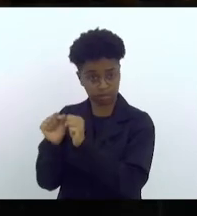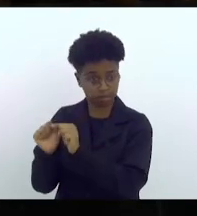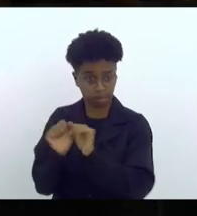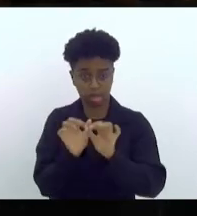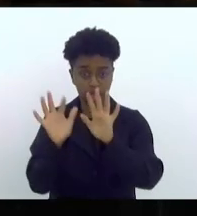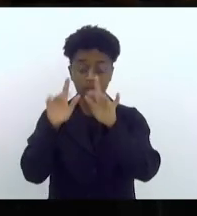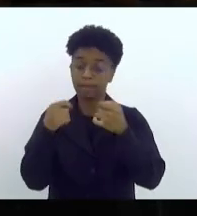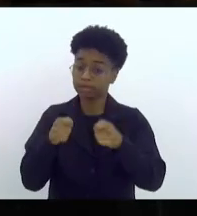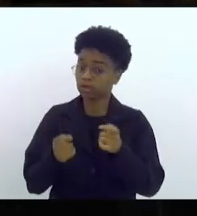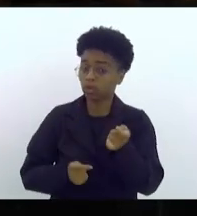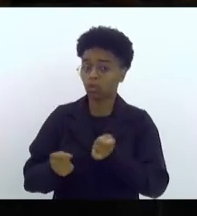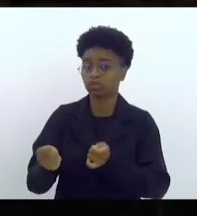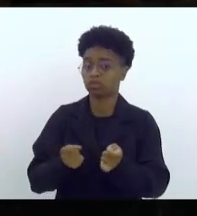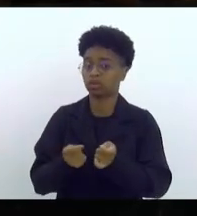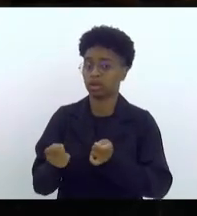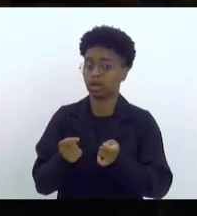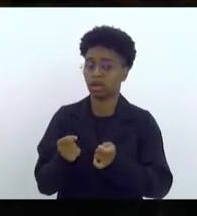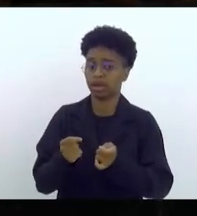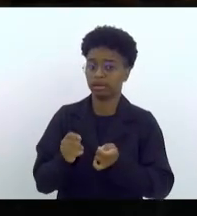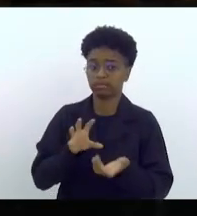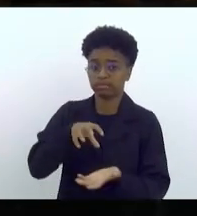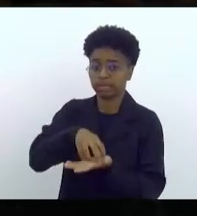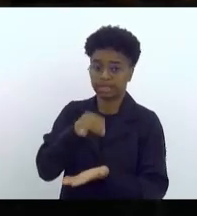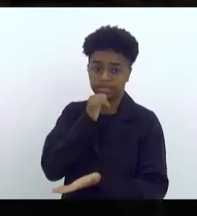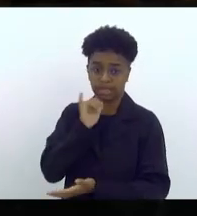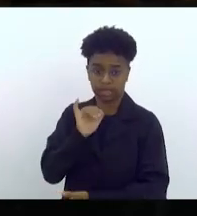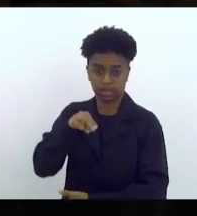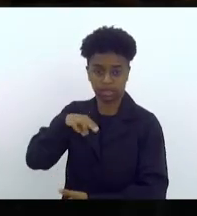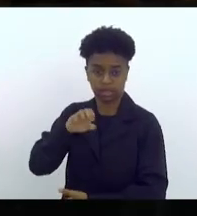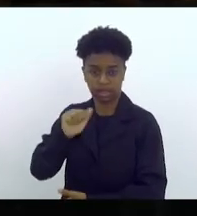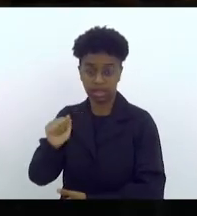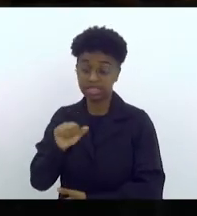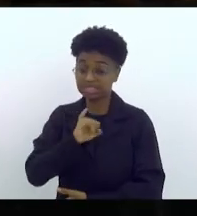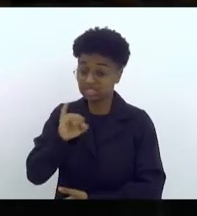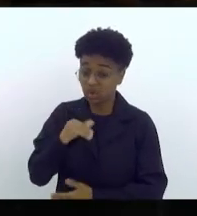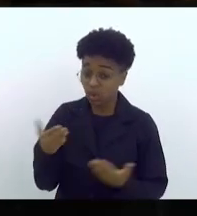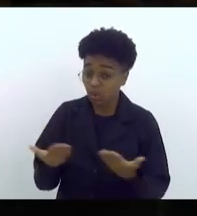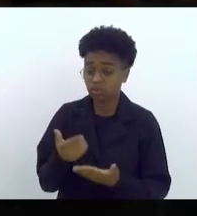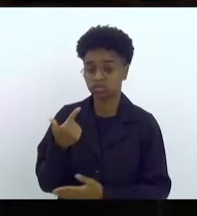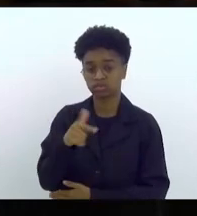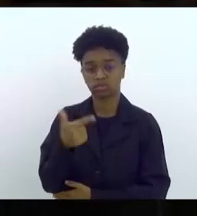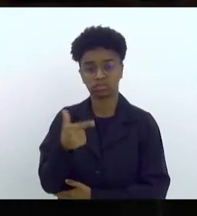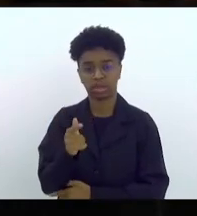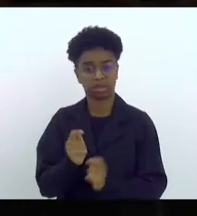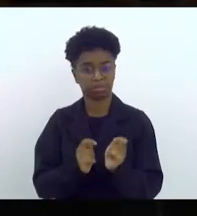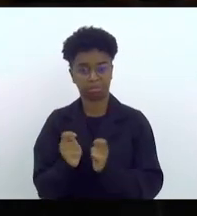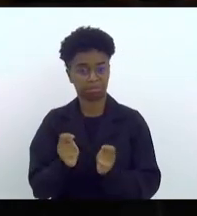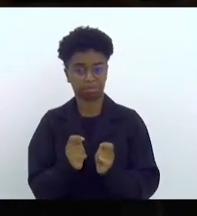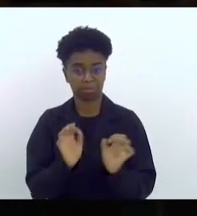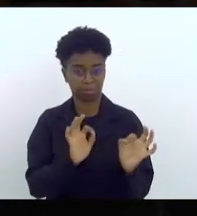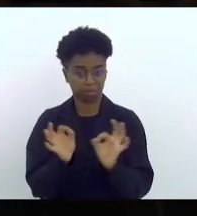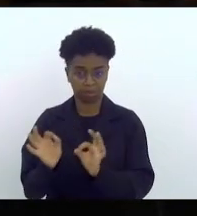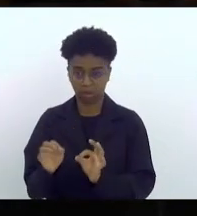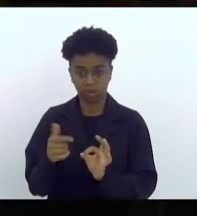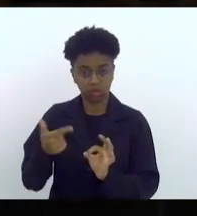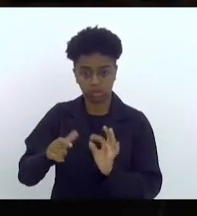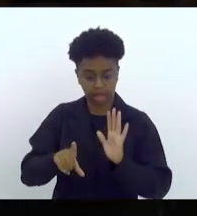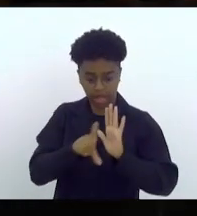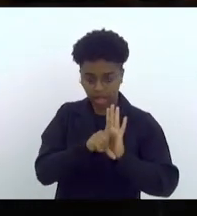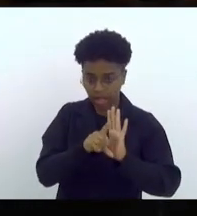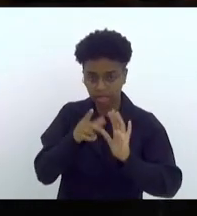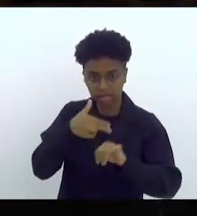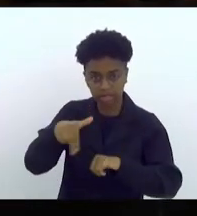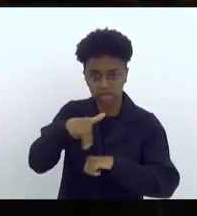controle a partir dos órgãos como INEA. Então, se não há hoje procedência na legislação